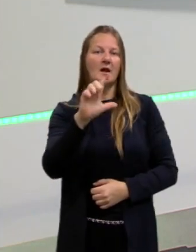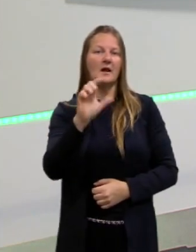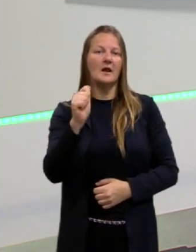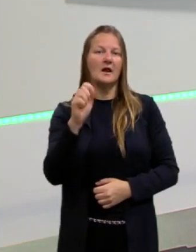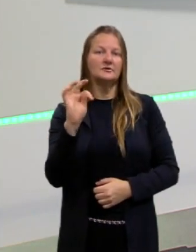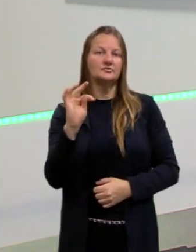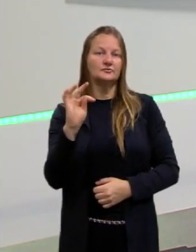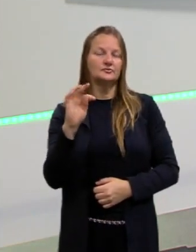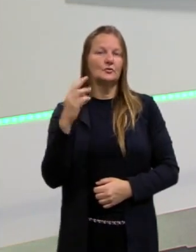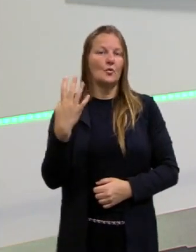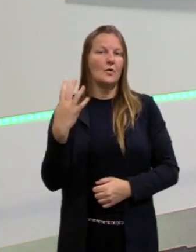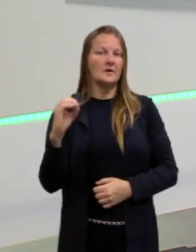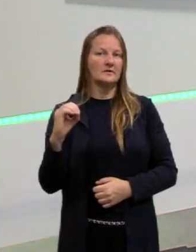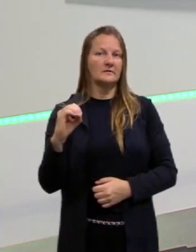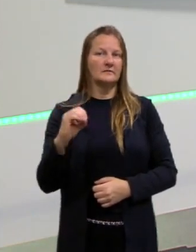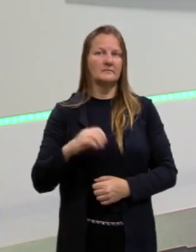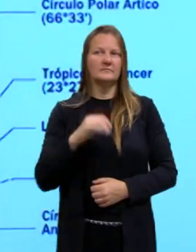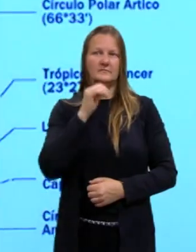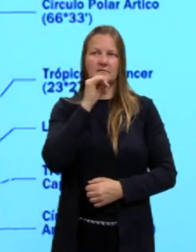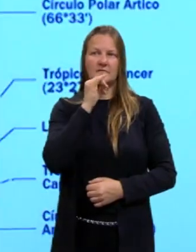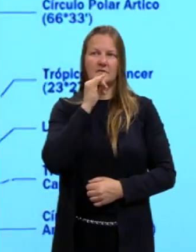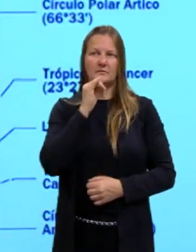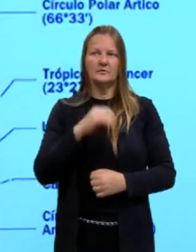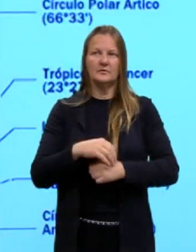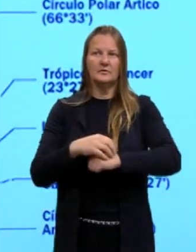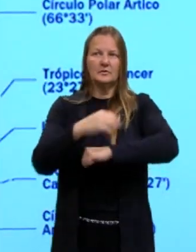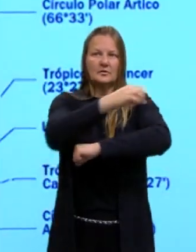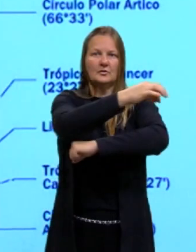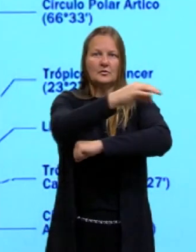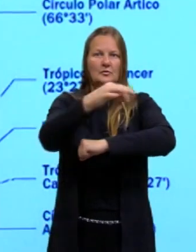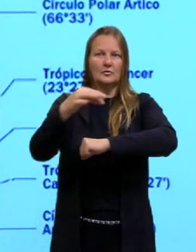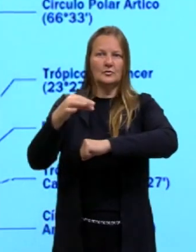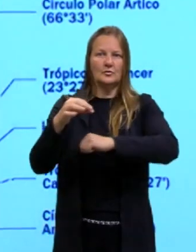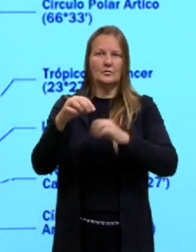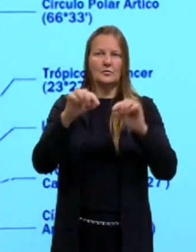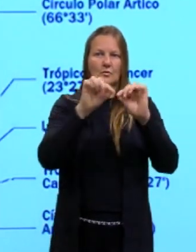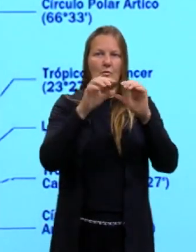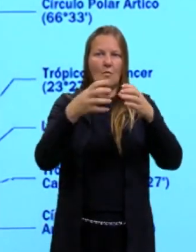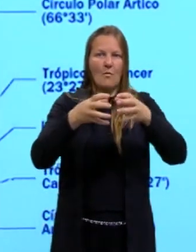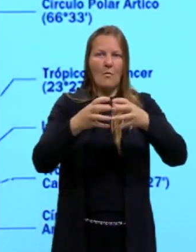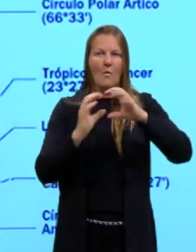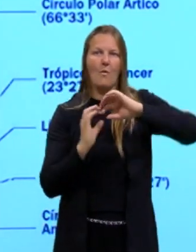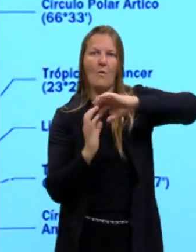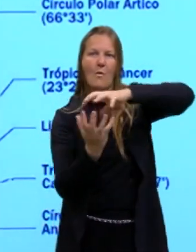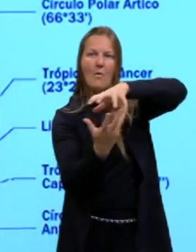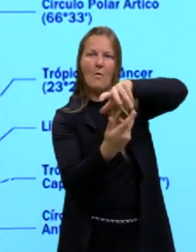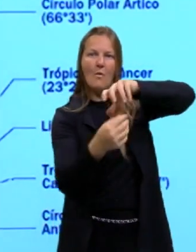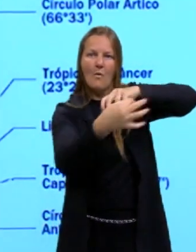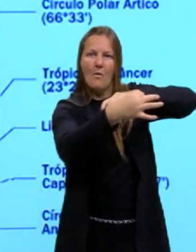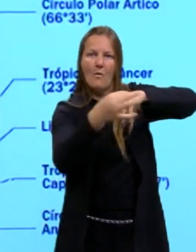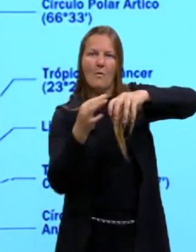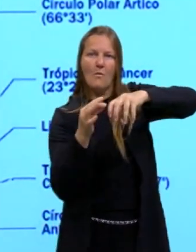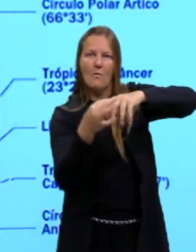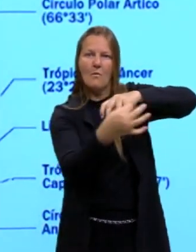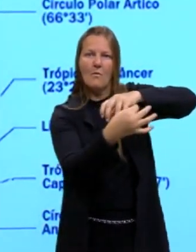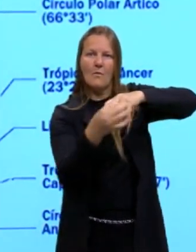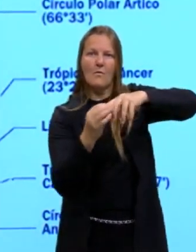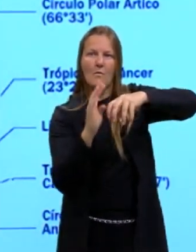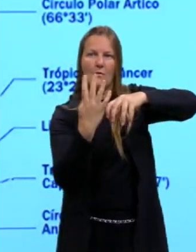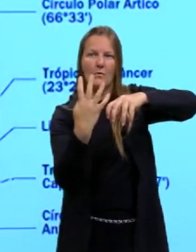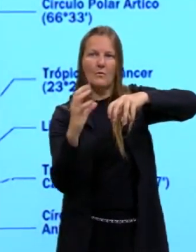Qualquer ponto que eu estiver nessa linha de 40, que está mostrando ali para vocês, eu vou estar desse